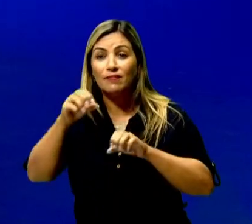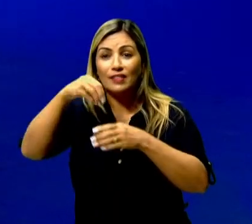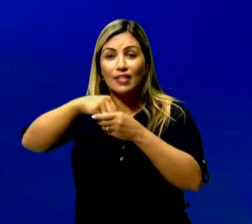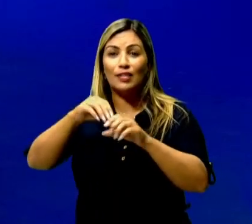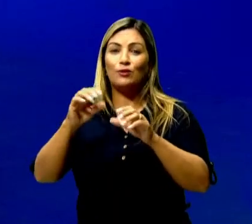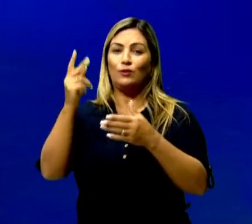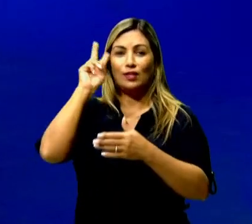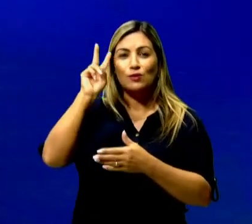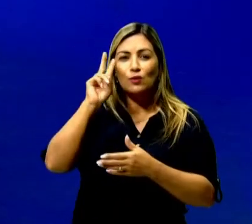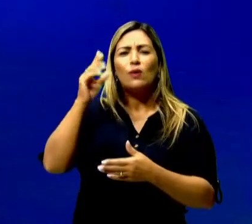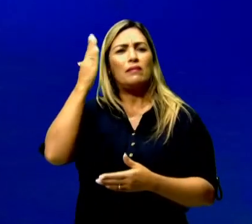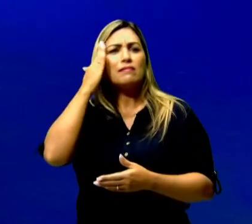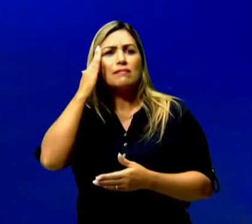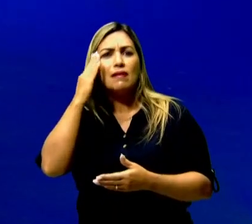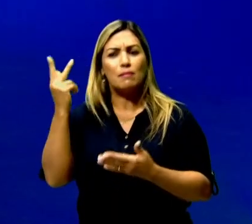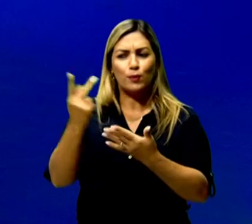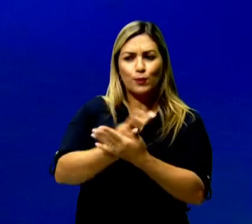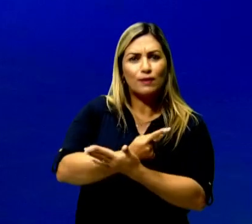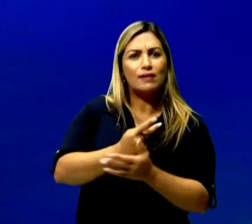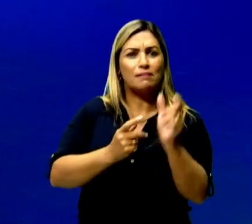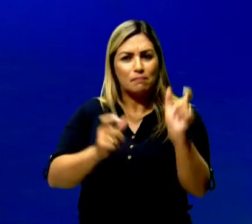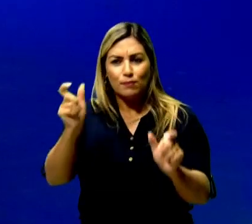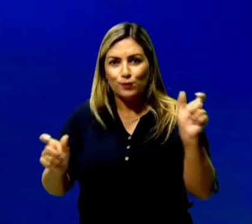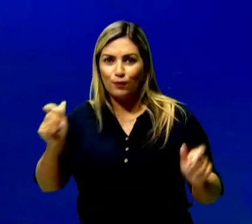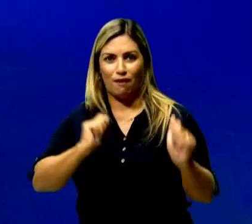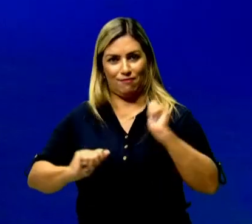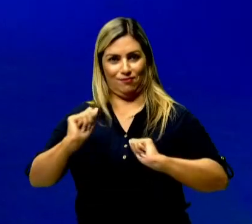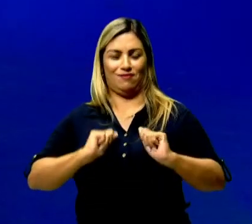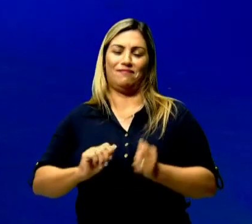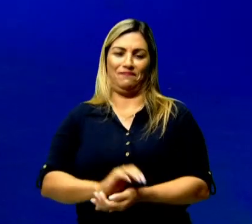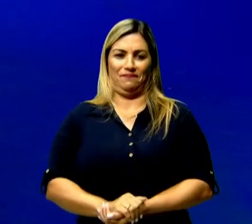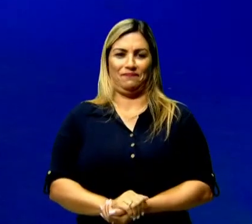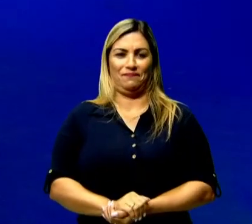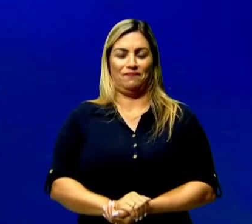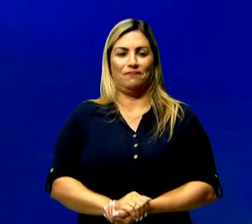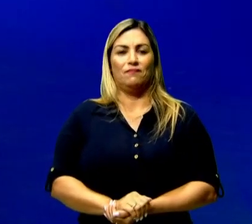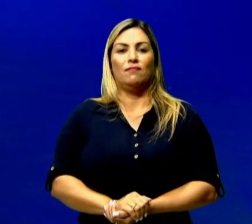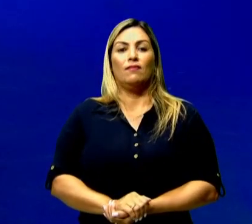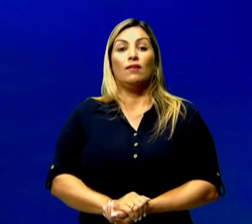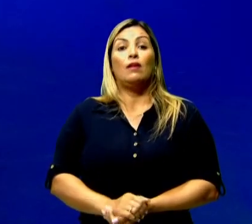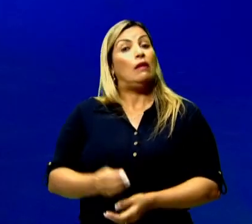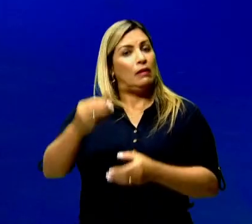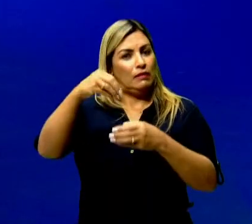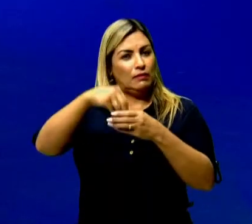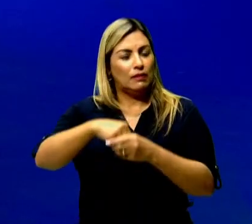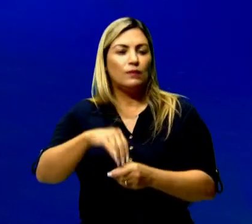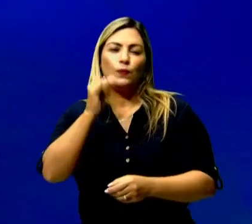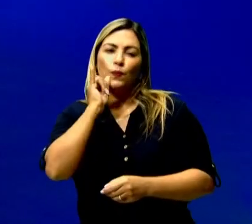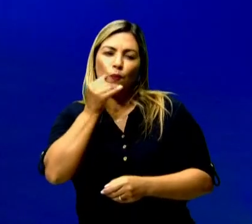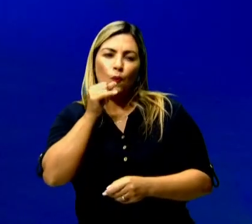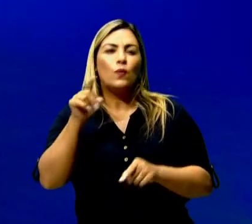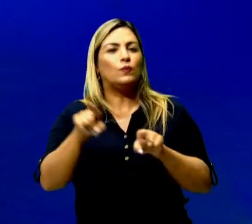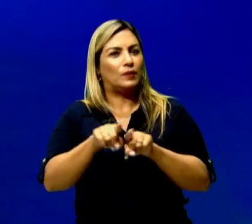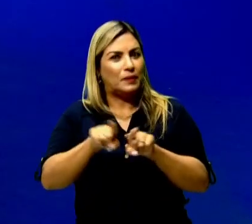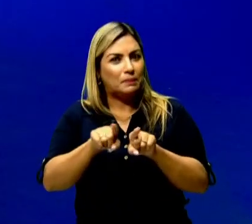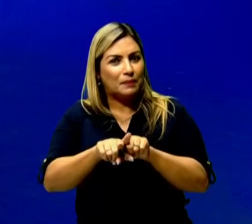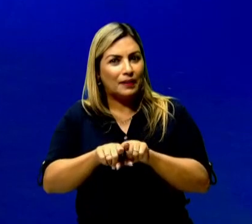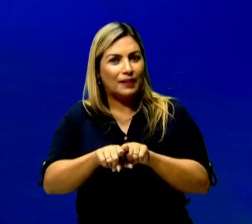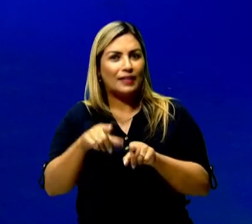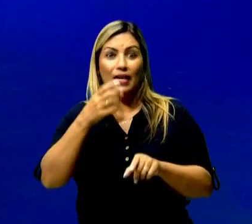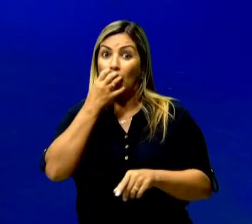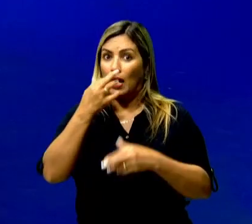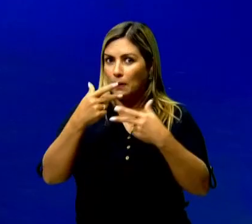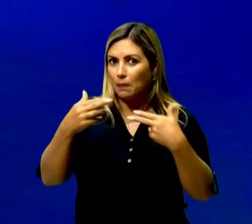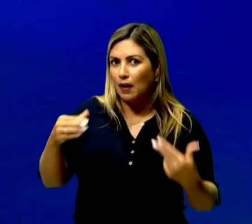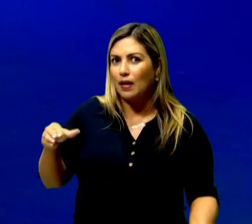mas ele também sabe o que se passa dentro das personagens. Bom, e dentro do conto, a gente tem o conto de